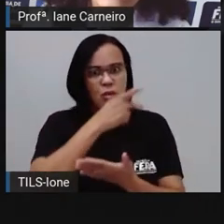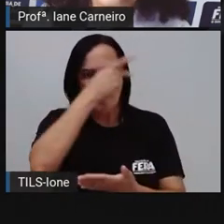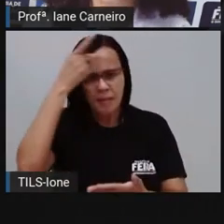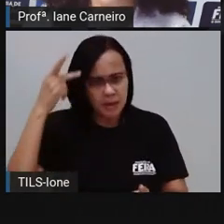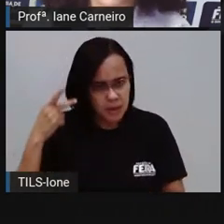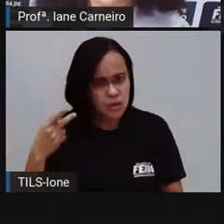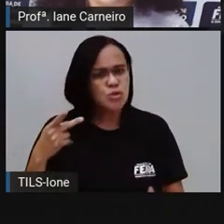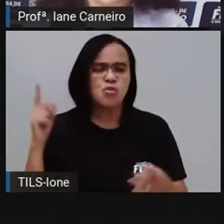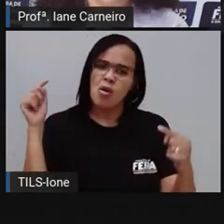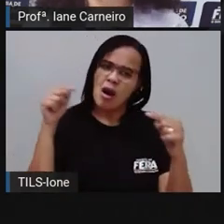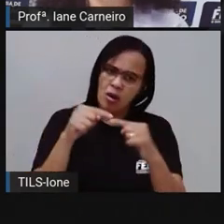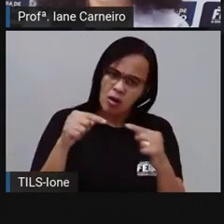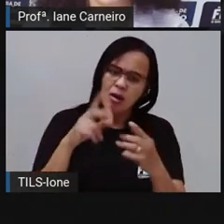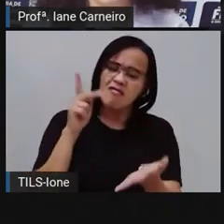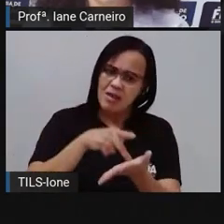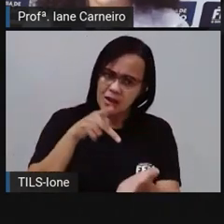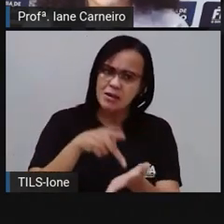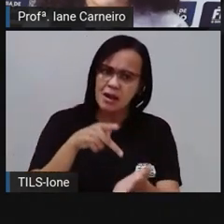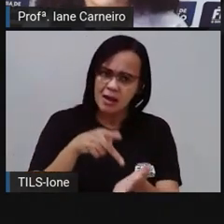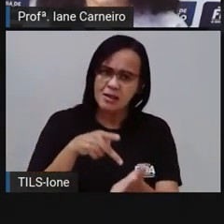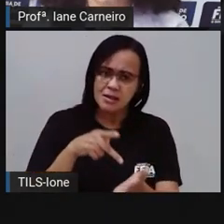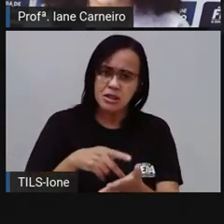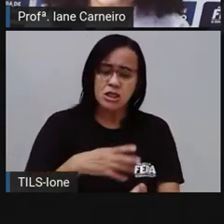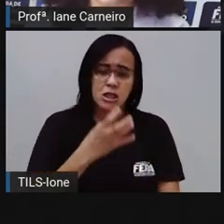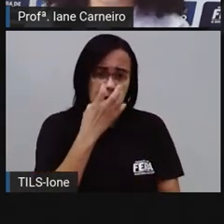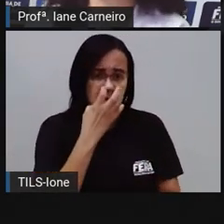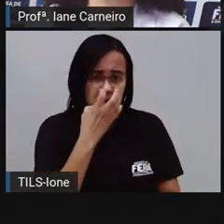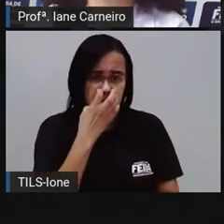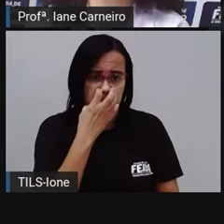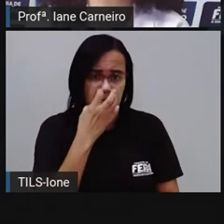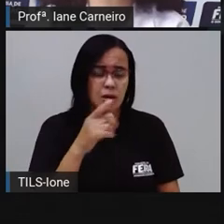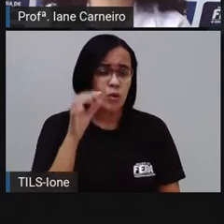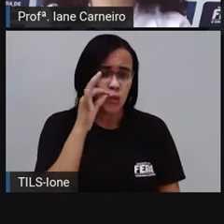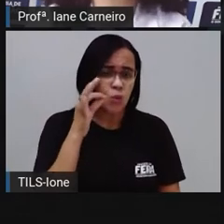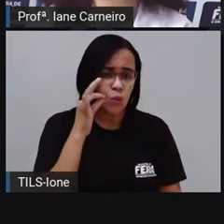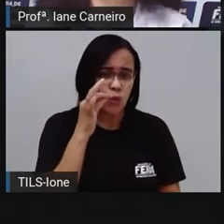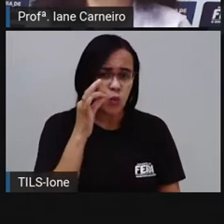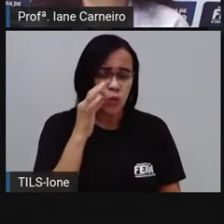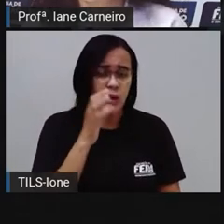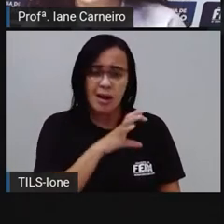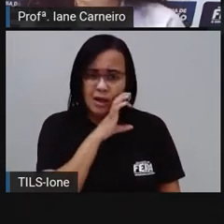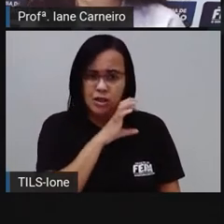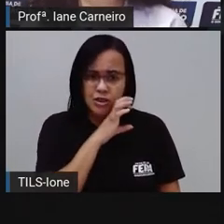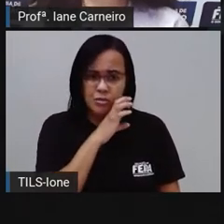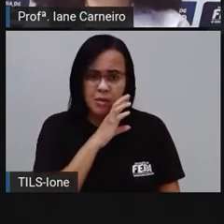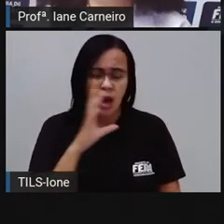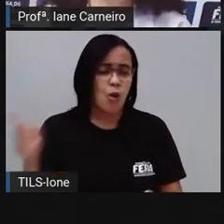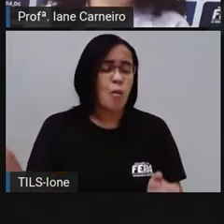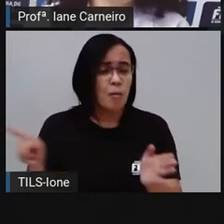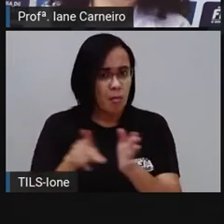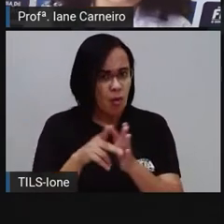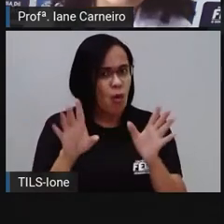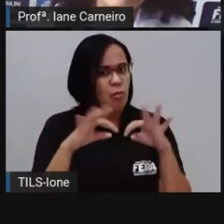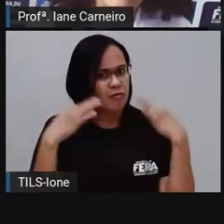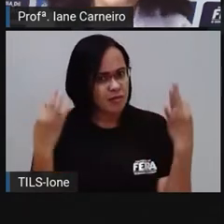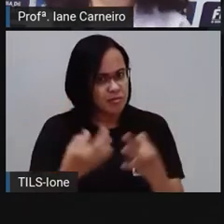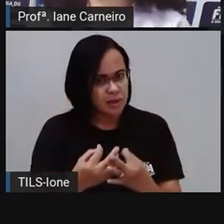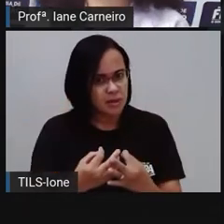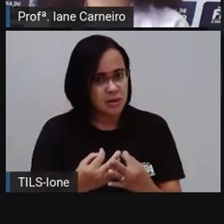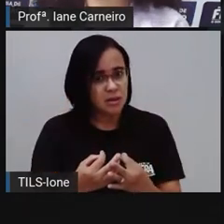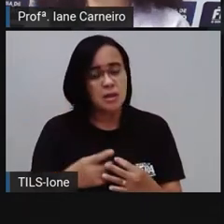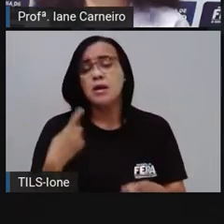animais, né? Os pets como sendo pertencentes da família, né? Que ficam tristes quando o bichinho não